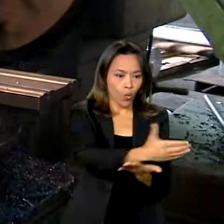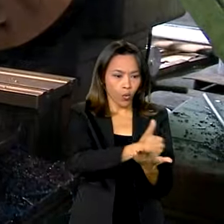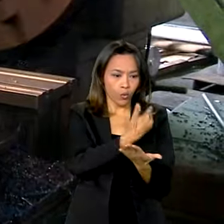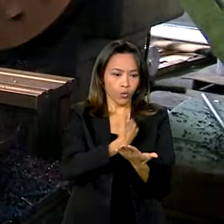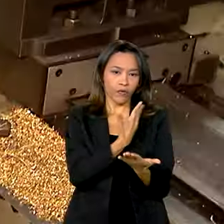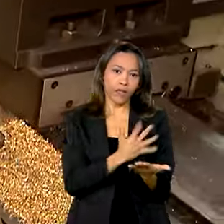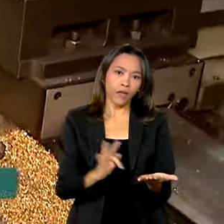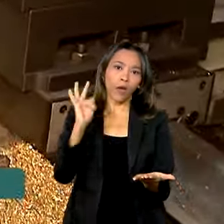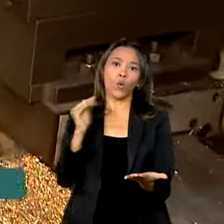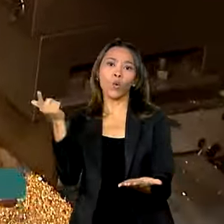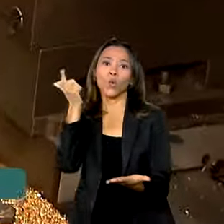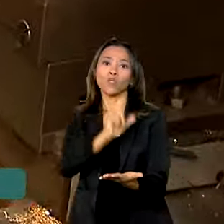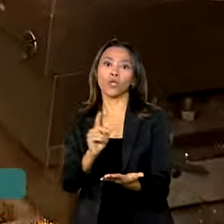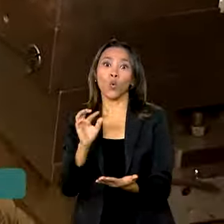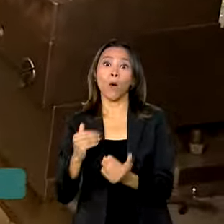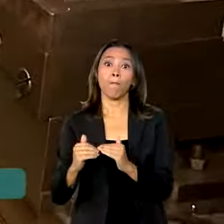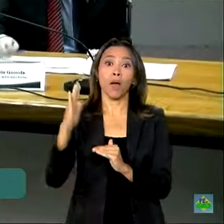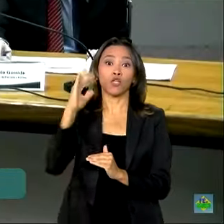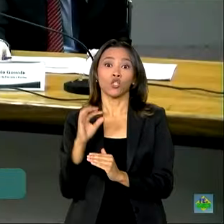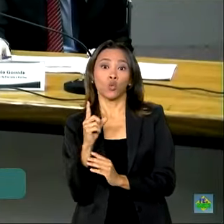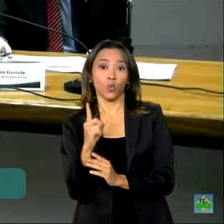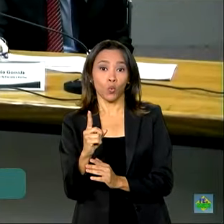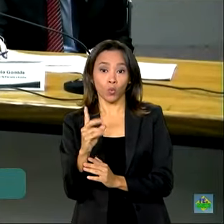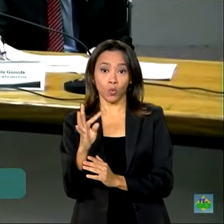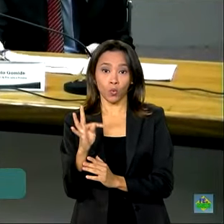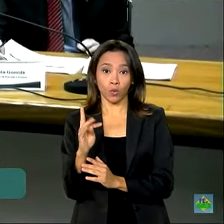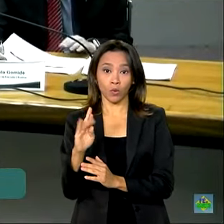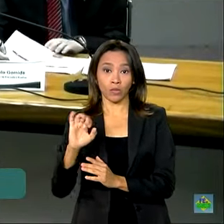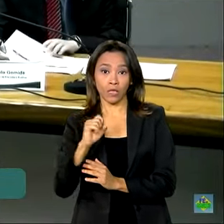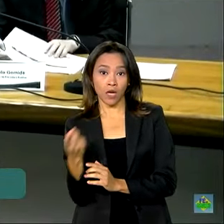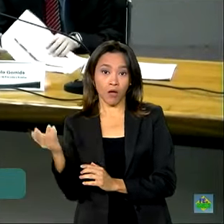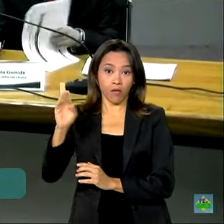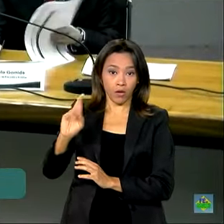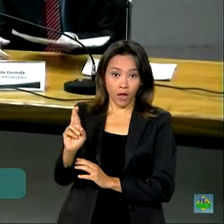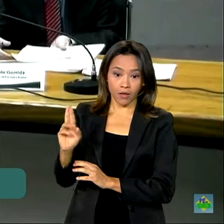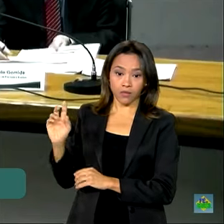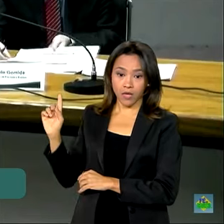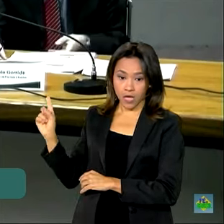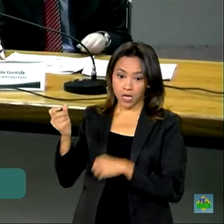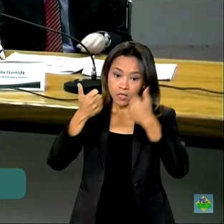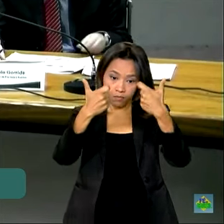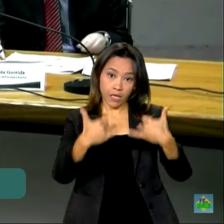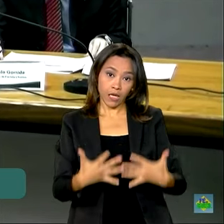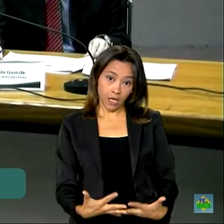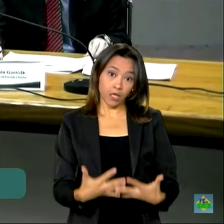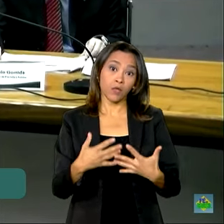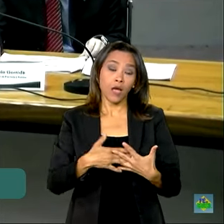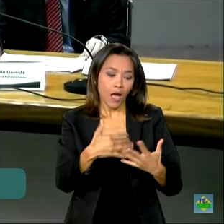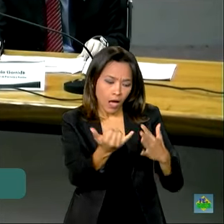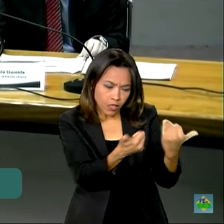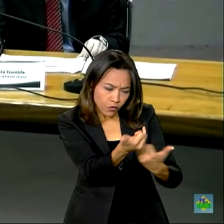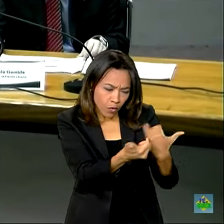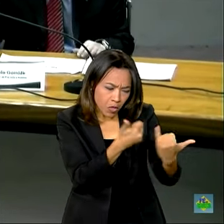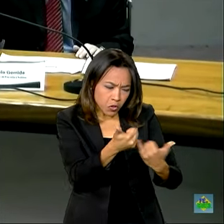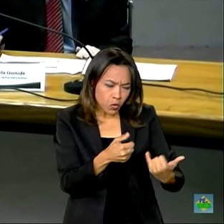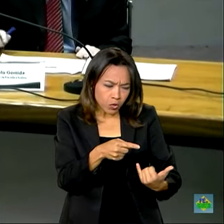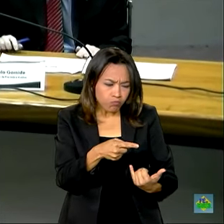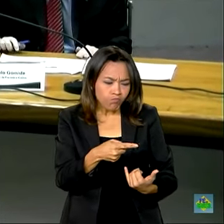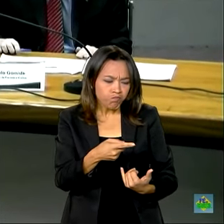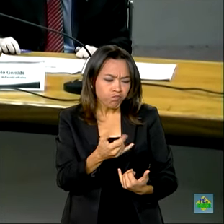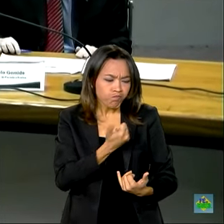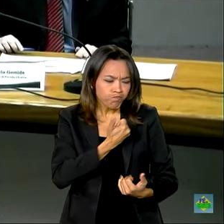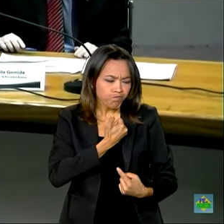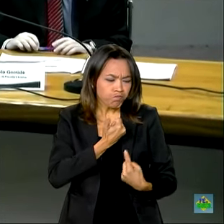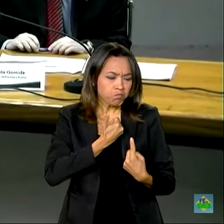ultrapassou um trilhão de reais. Os indicadores positivos já sinalizam o crescimento, uma